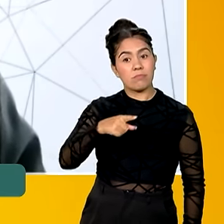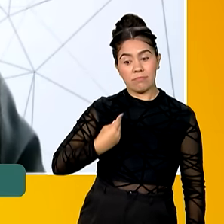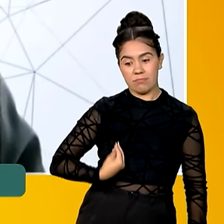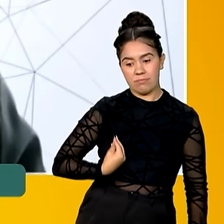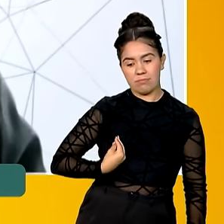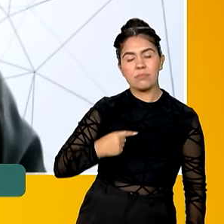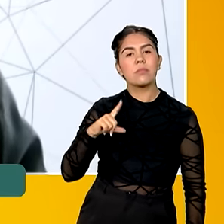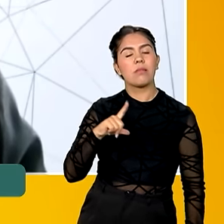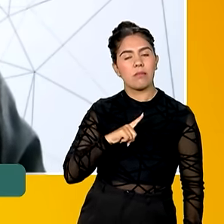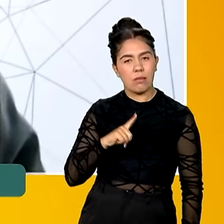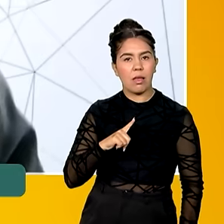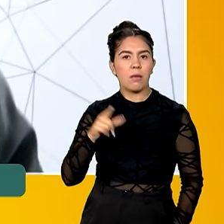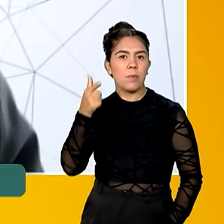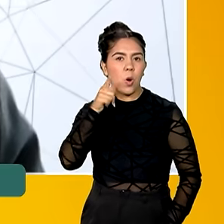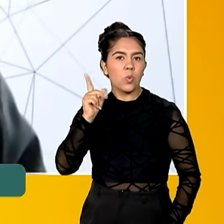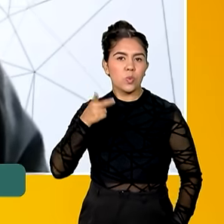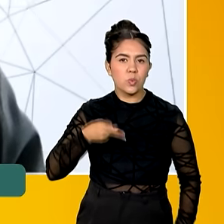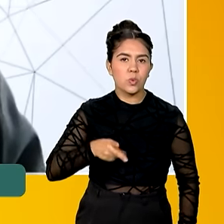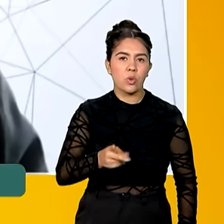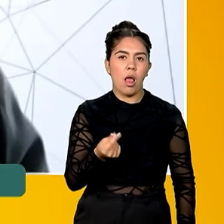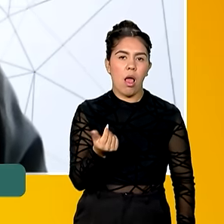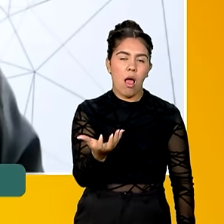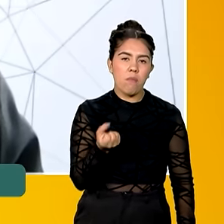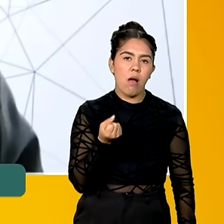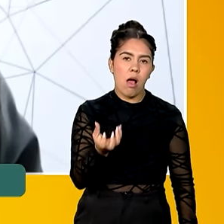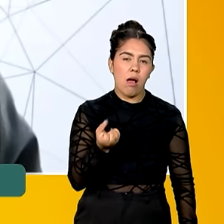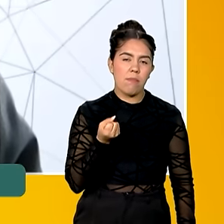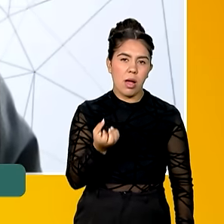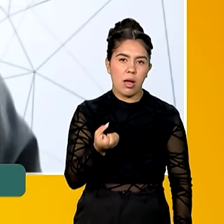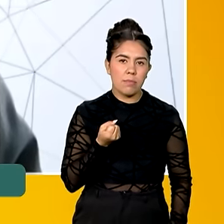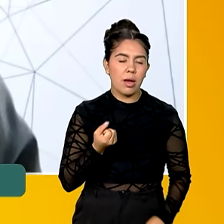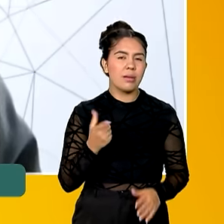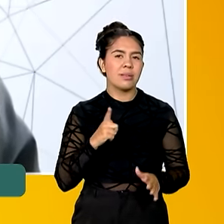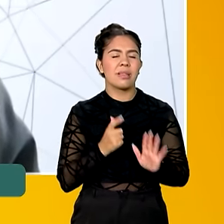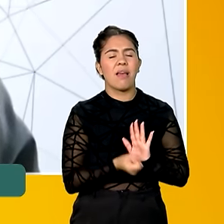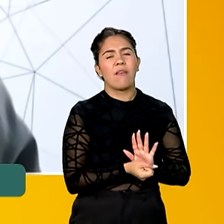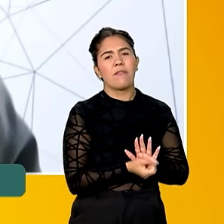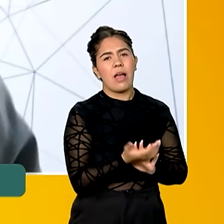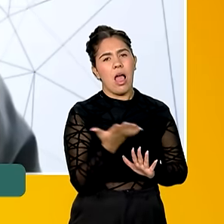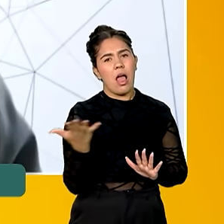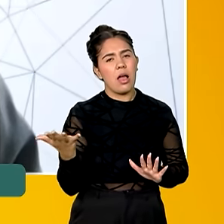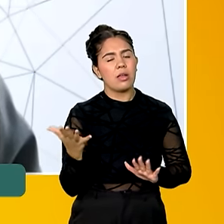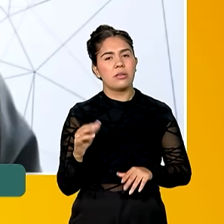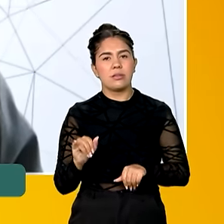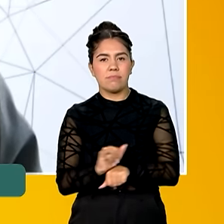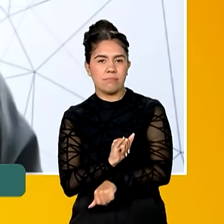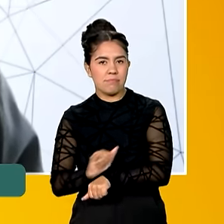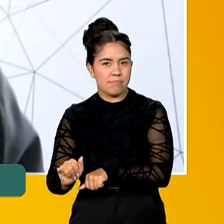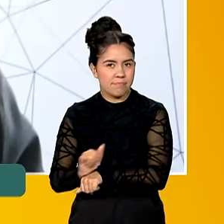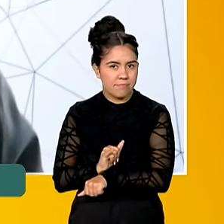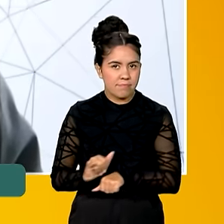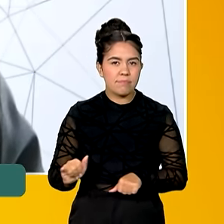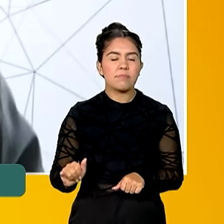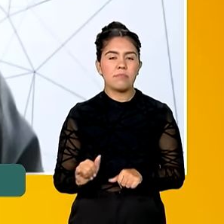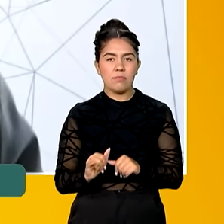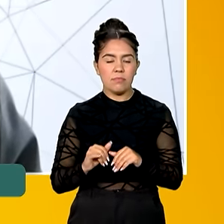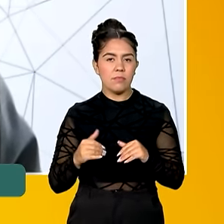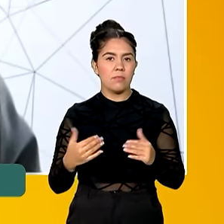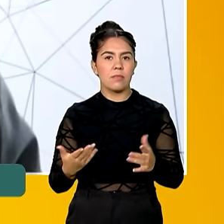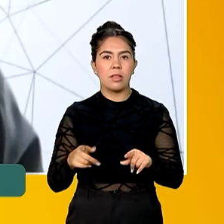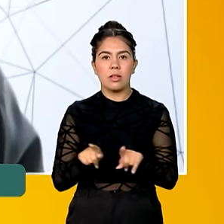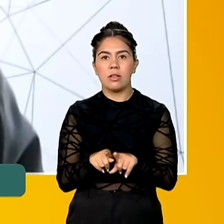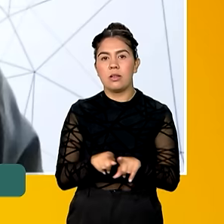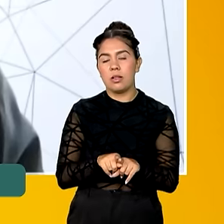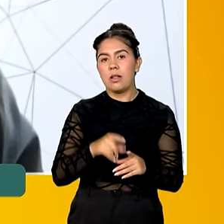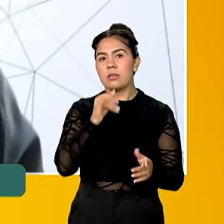público para recebimento de benefícios. Então, tem duas formas de o cidadão interagir com esse serviço. O órgão gestor da prova